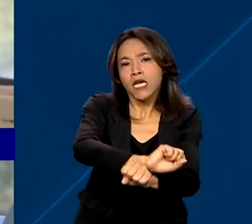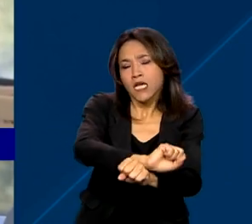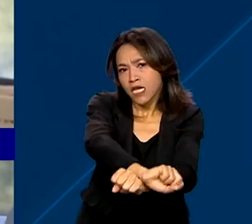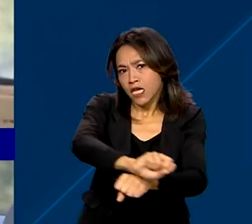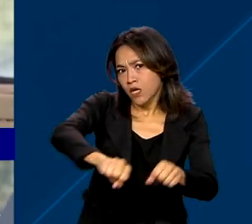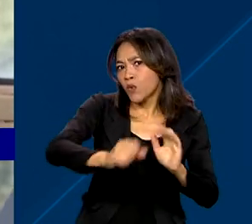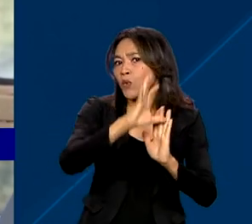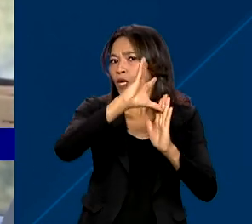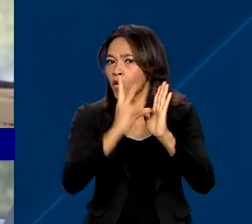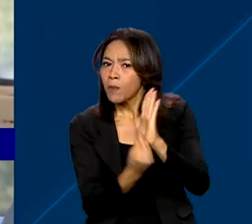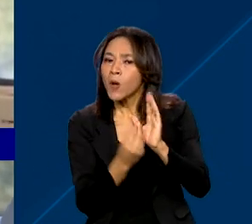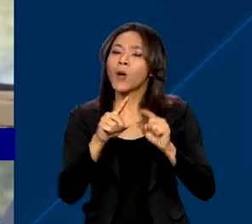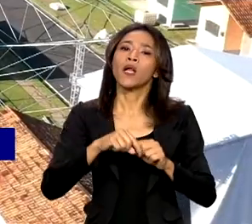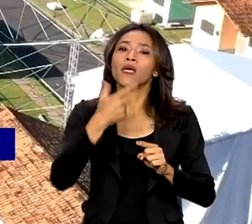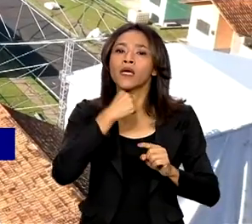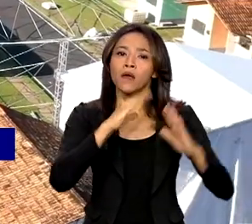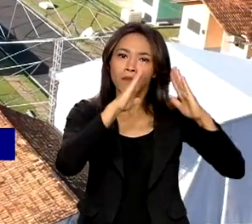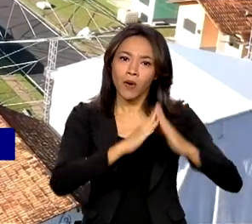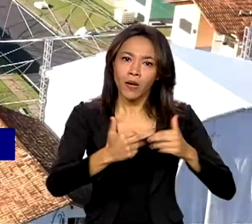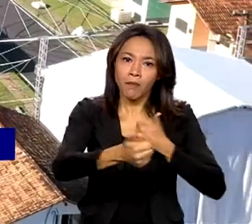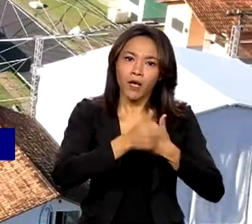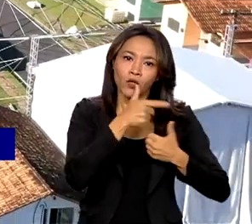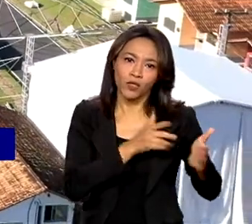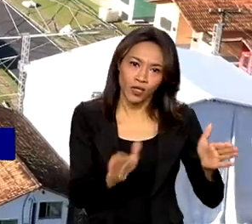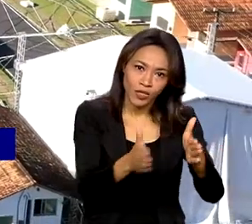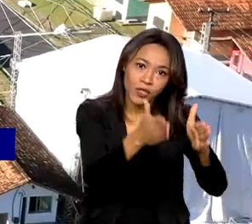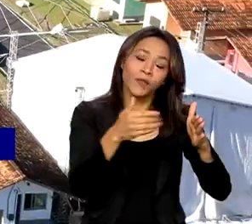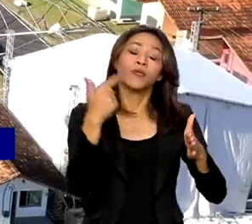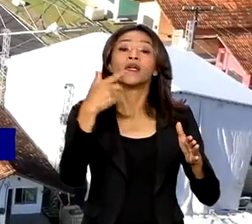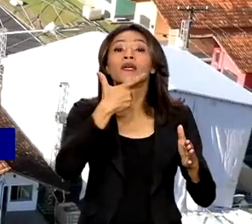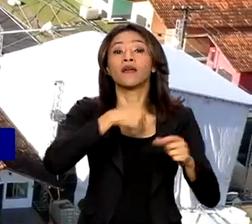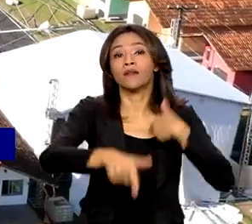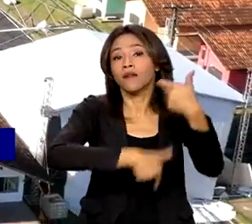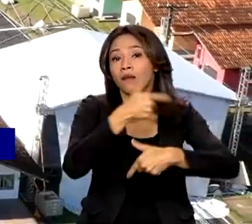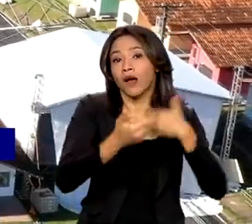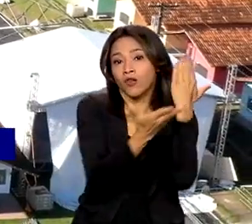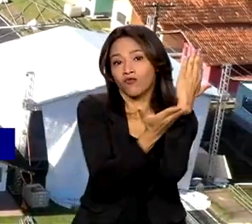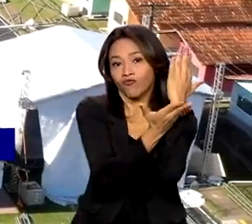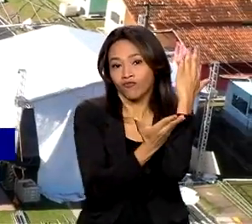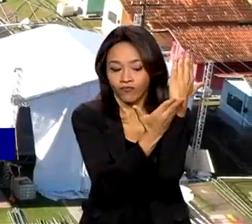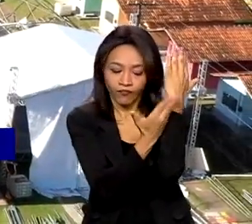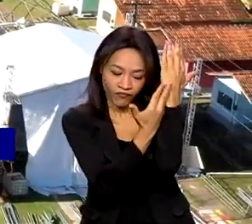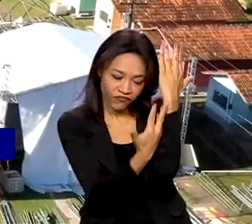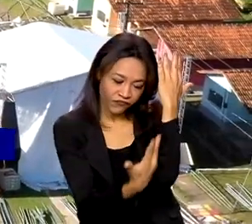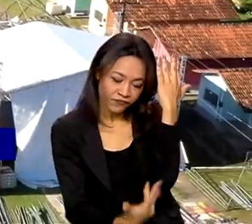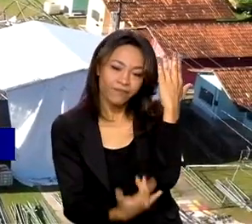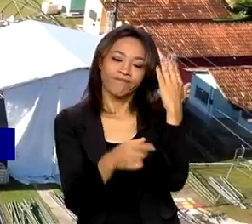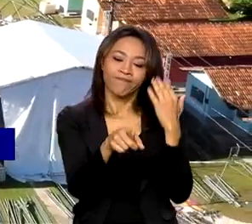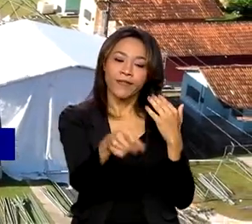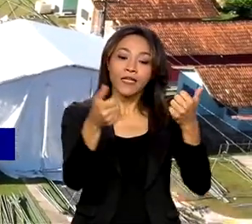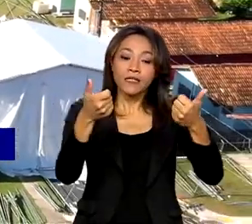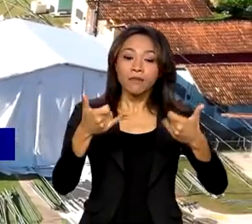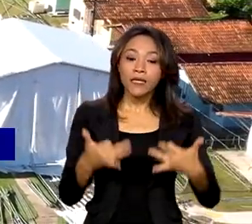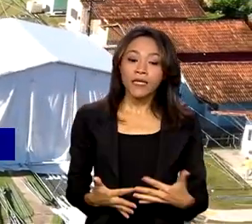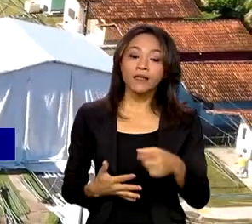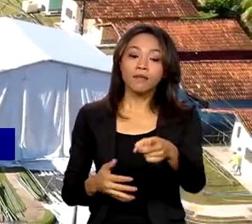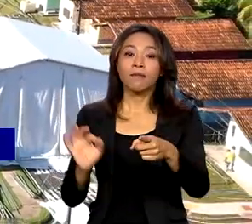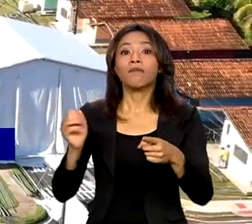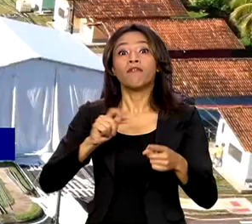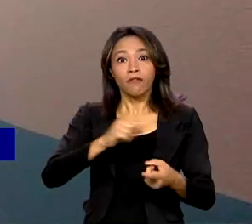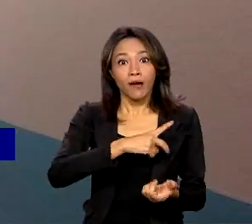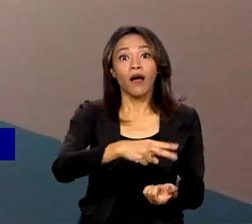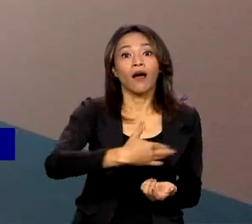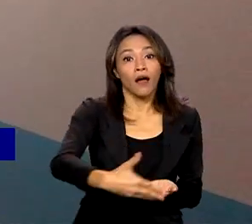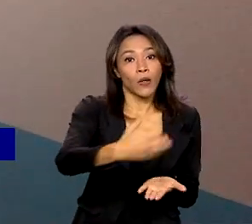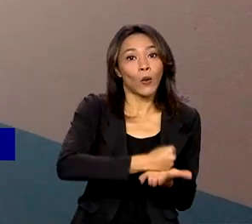o ribeirinho, o extrativista. A previsão é contratar 30 mil unidades habitacionais em áreas rurais só neste